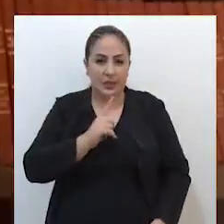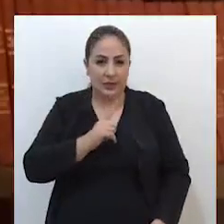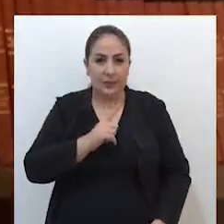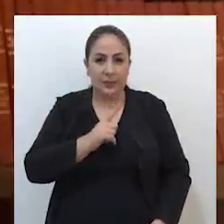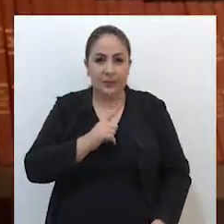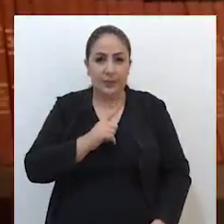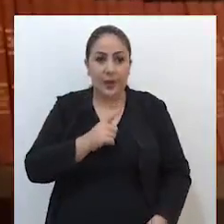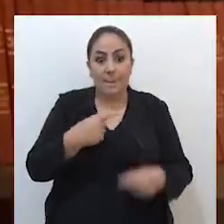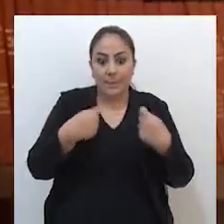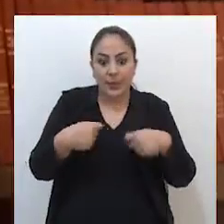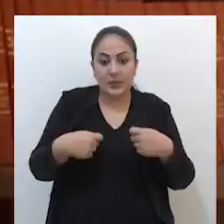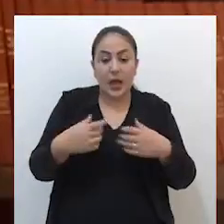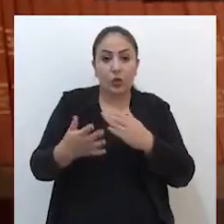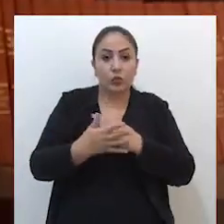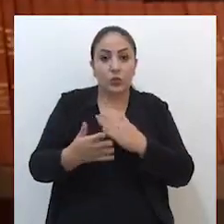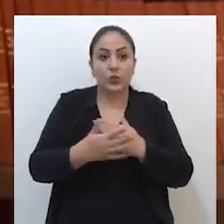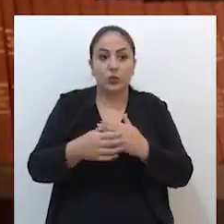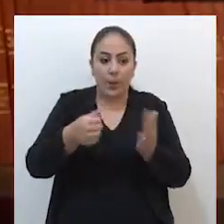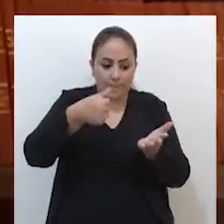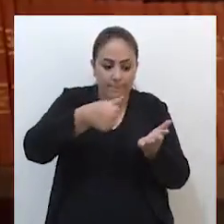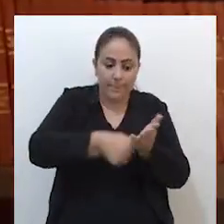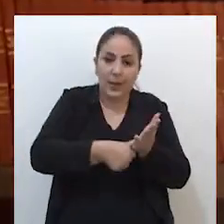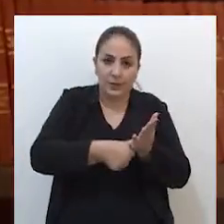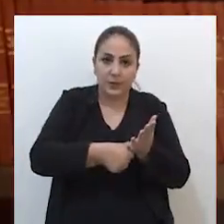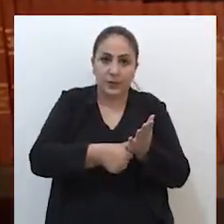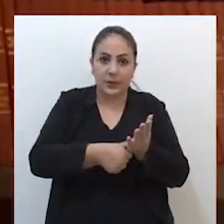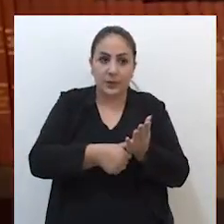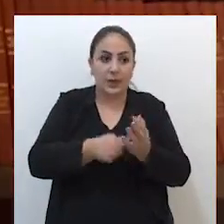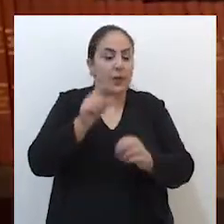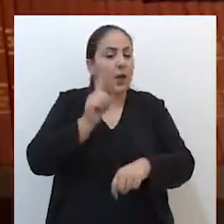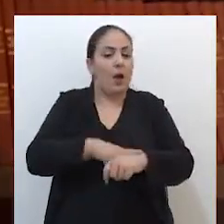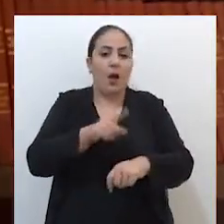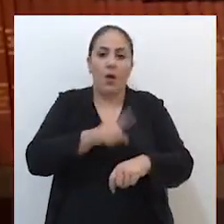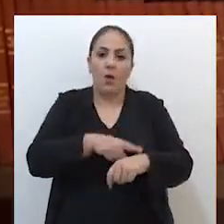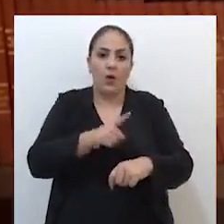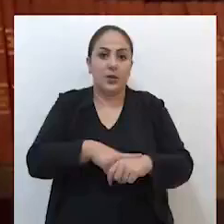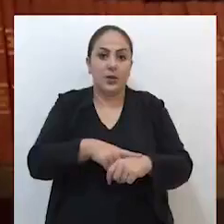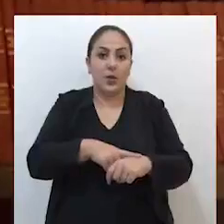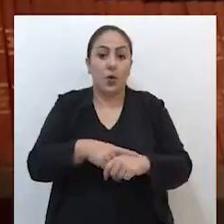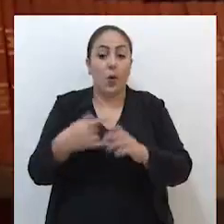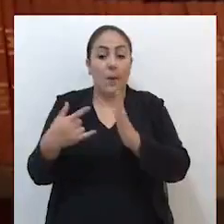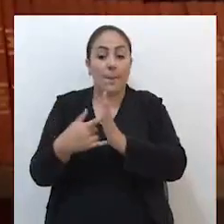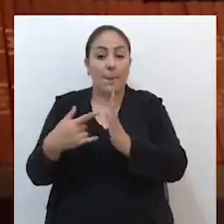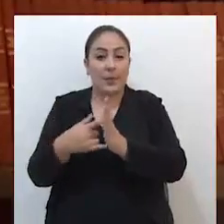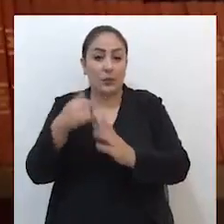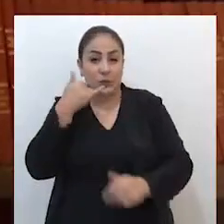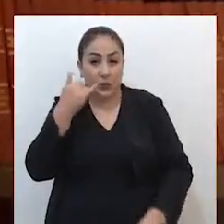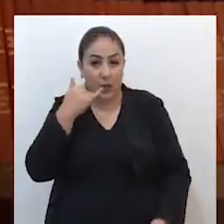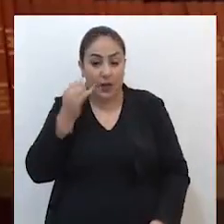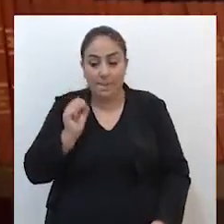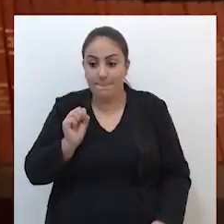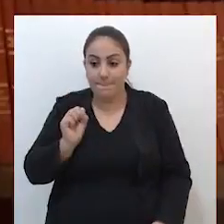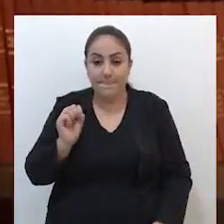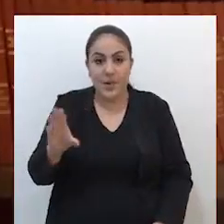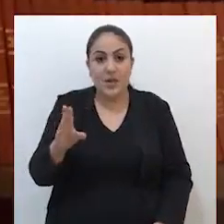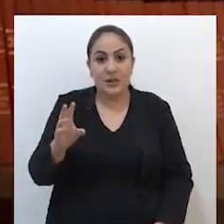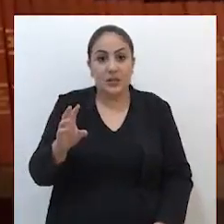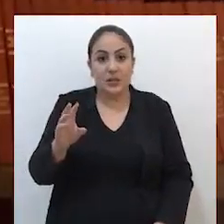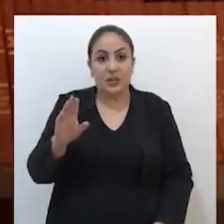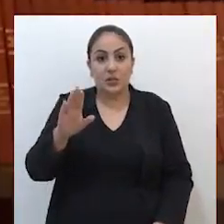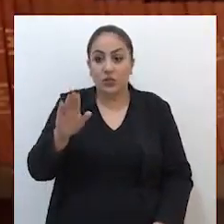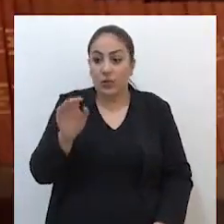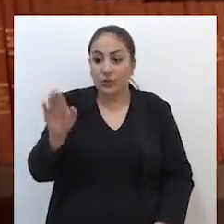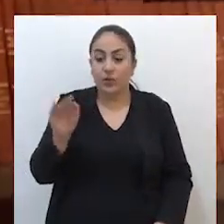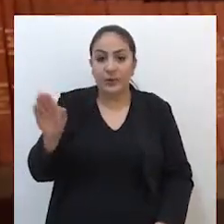situação que você precisa de ajuda você aciona o botão e imediatamente o aplicativo vai acionar cinco